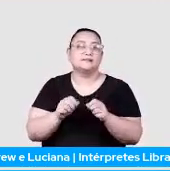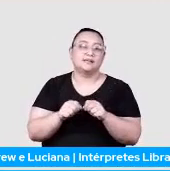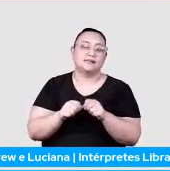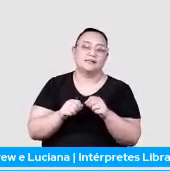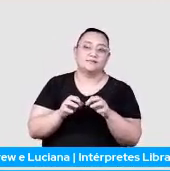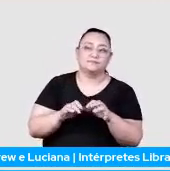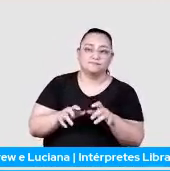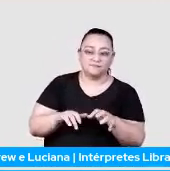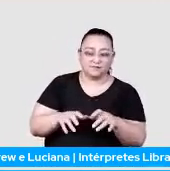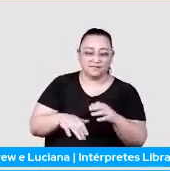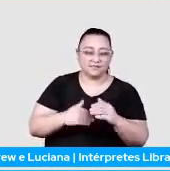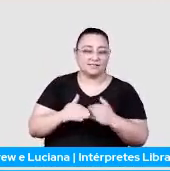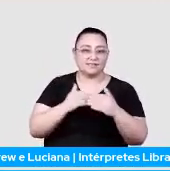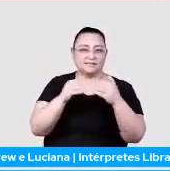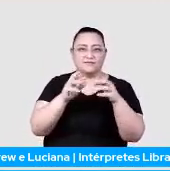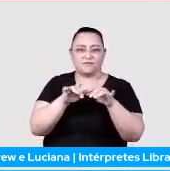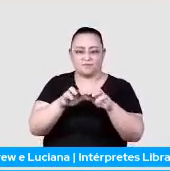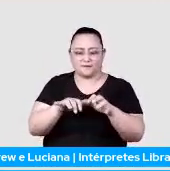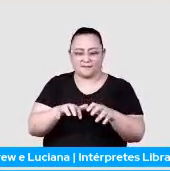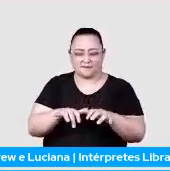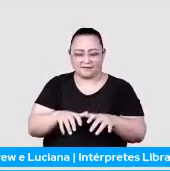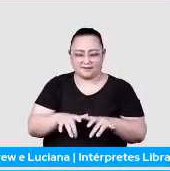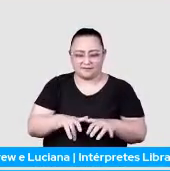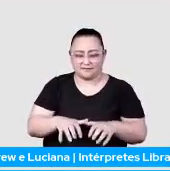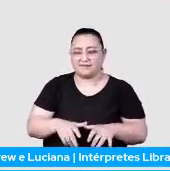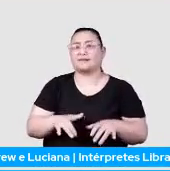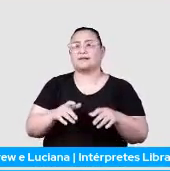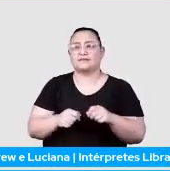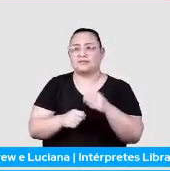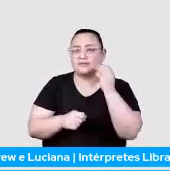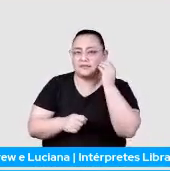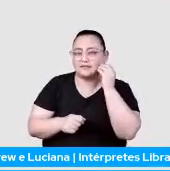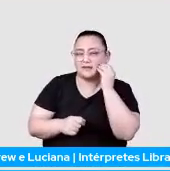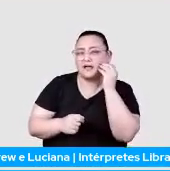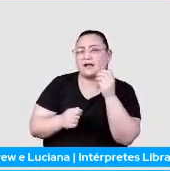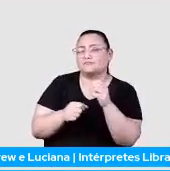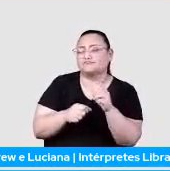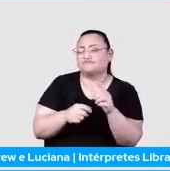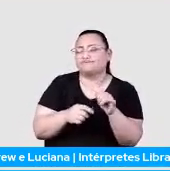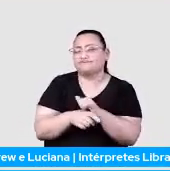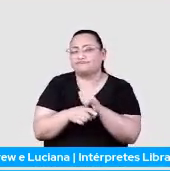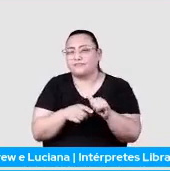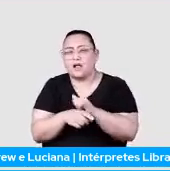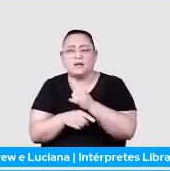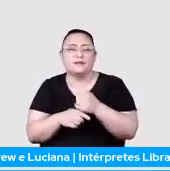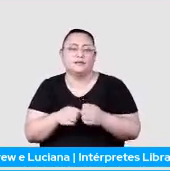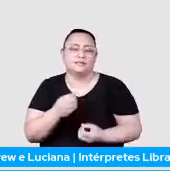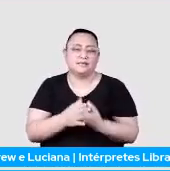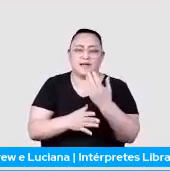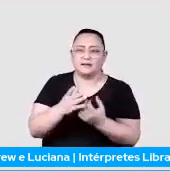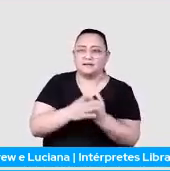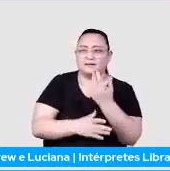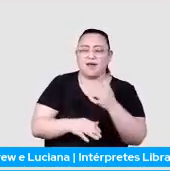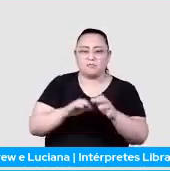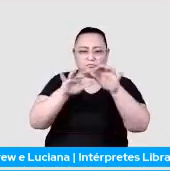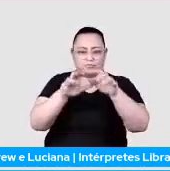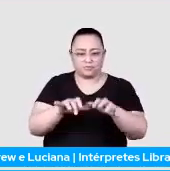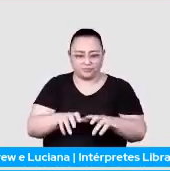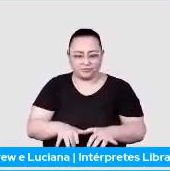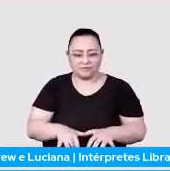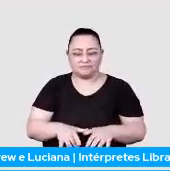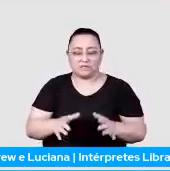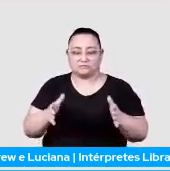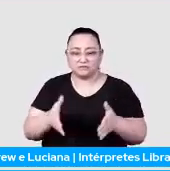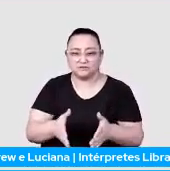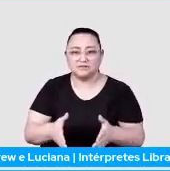querer desenvolver novas features para os Spiders, desenvolver novas Spiders, mas tem sempre aquele mesmo problema de chegar